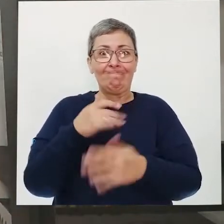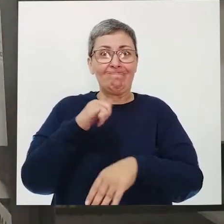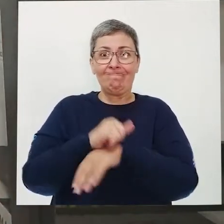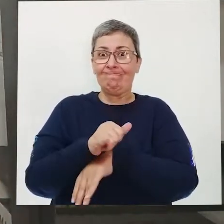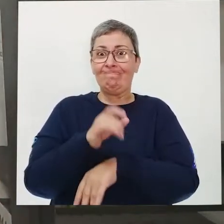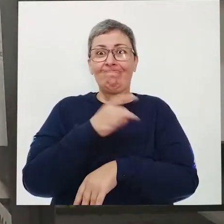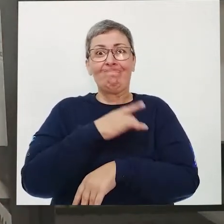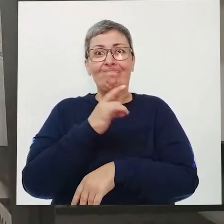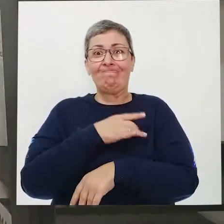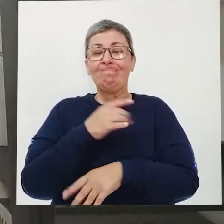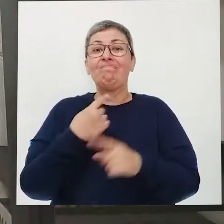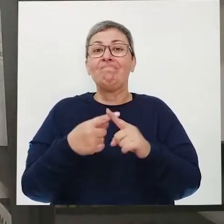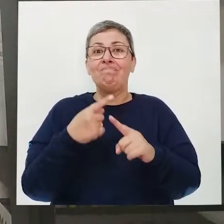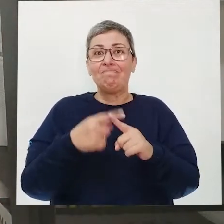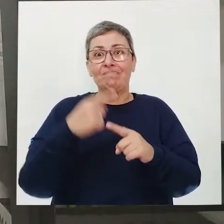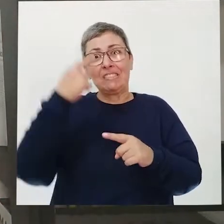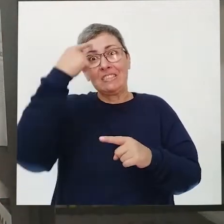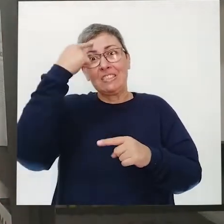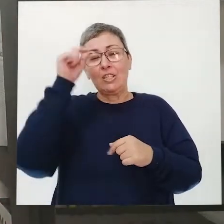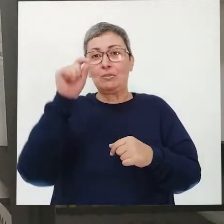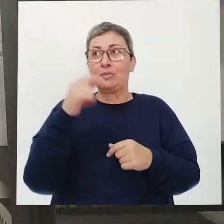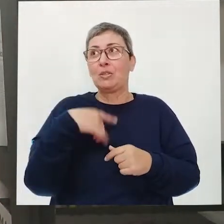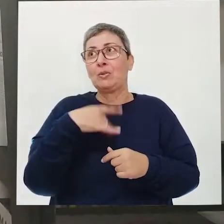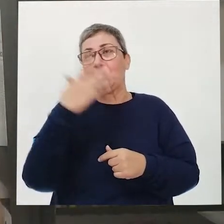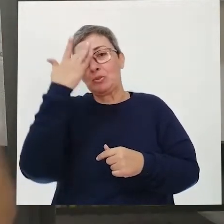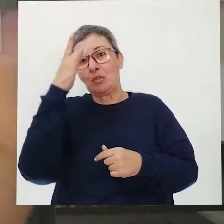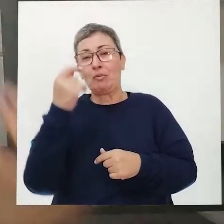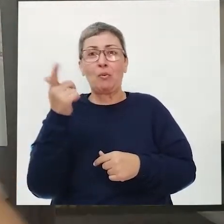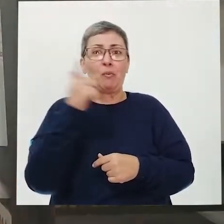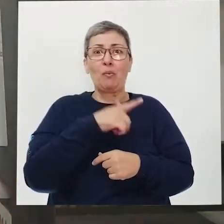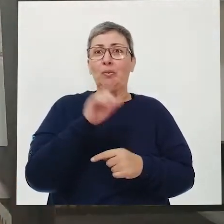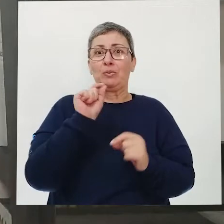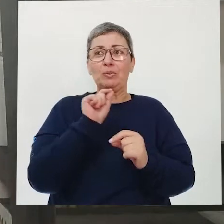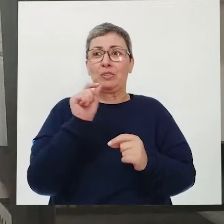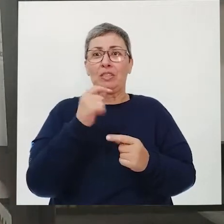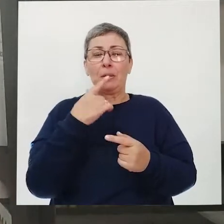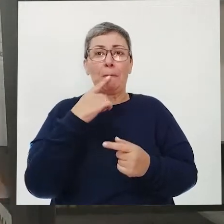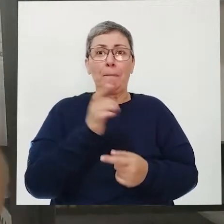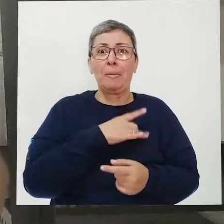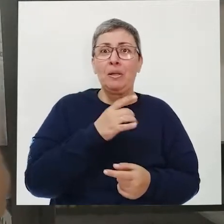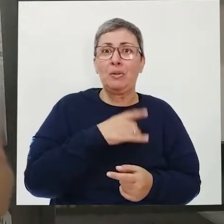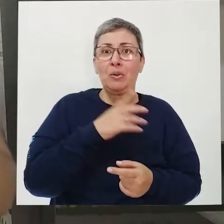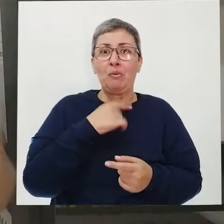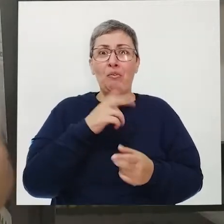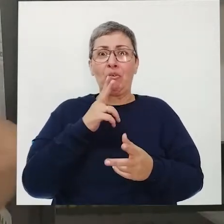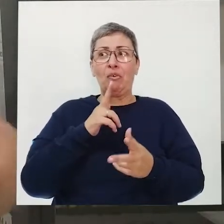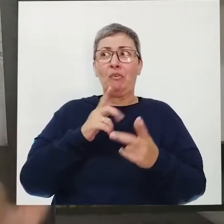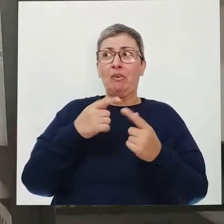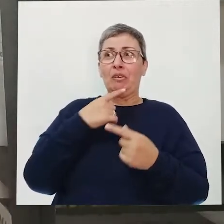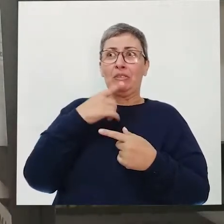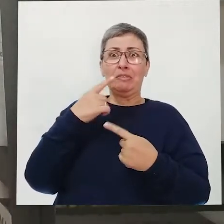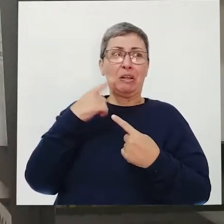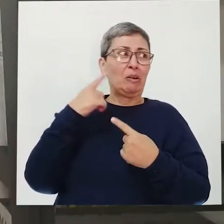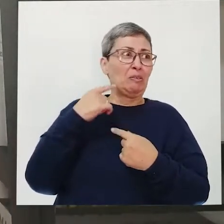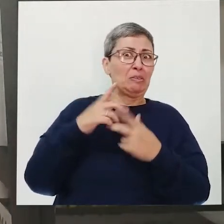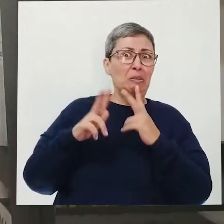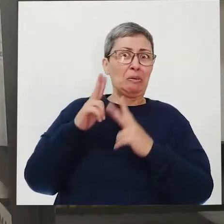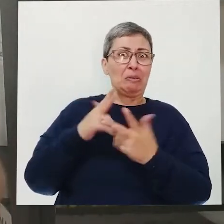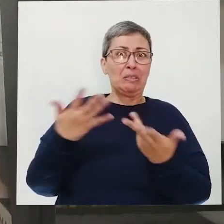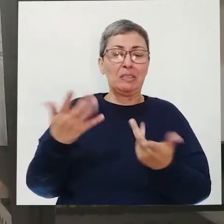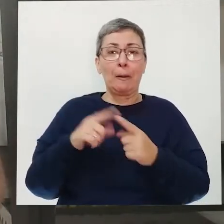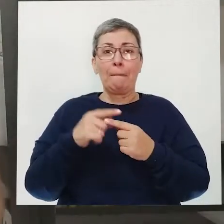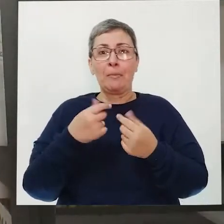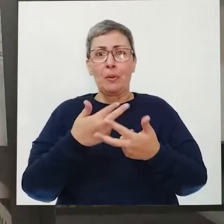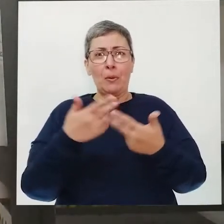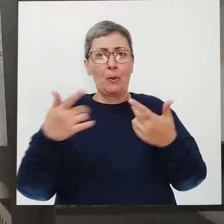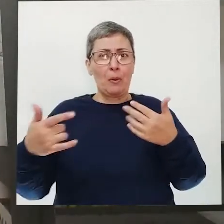fica com medo, né? Porque pensa, sei lá, a gente pensa que a gente não vai conseguir, a gente tem medo do que os colegas e as colegas irão dizer. Enfim,